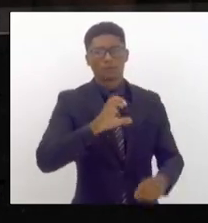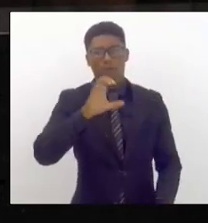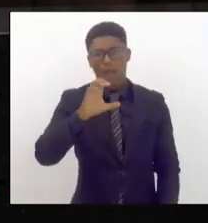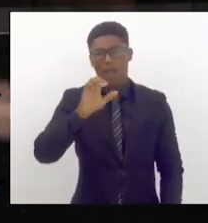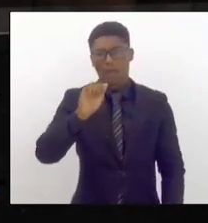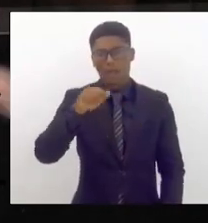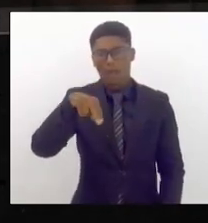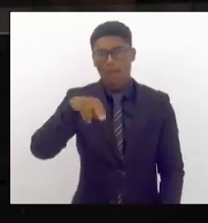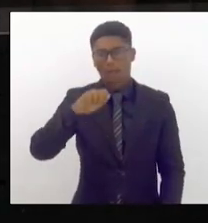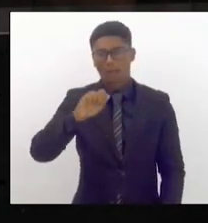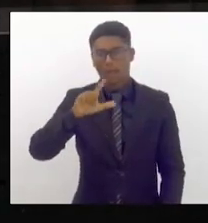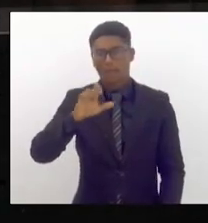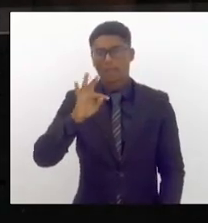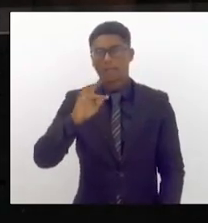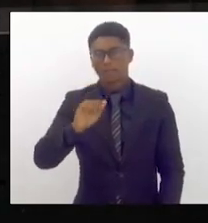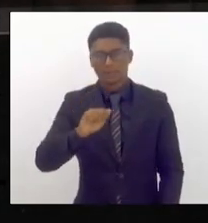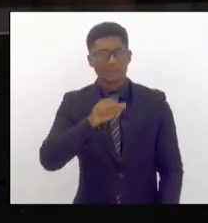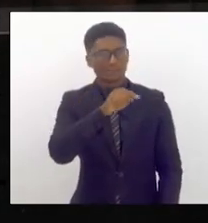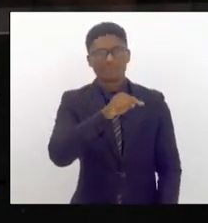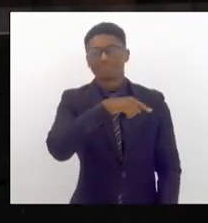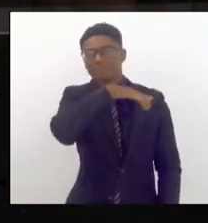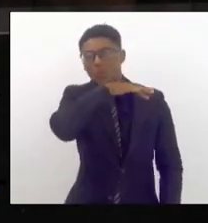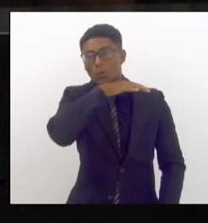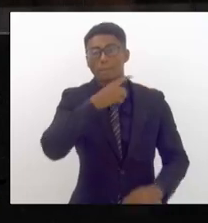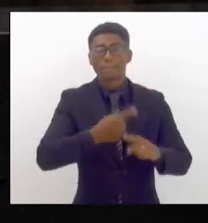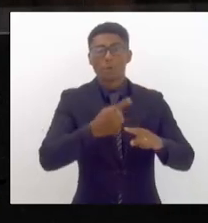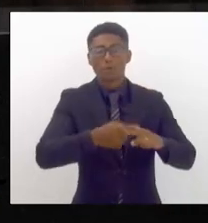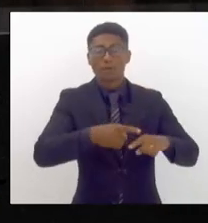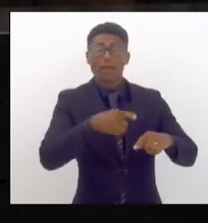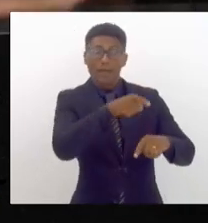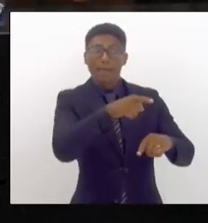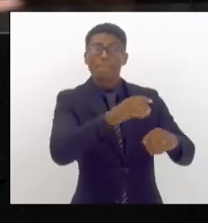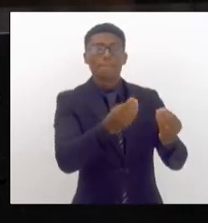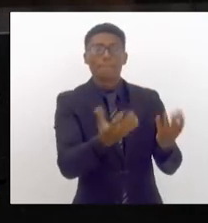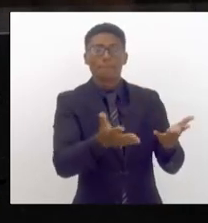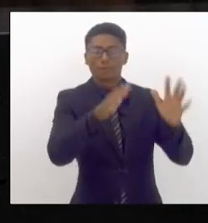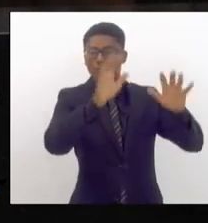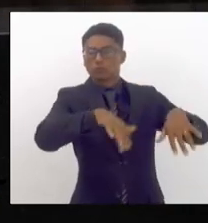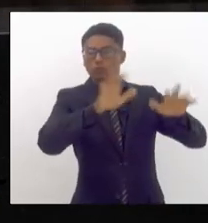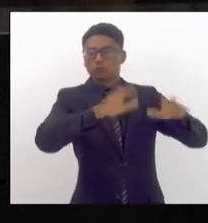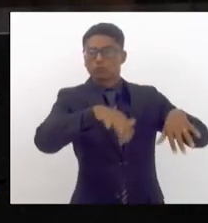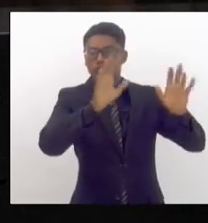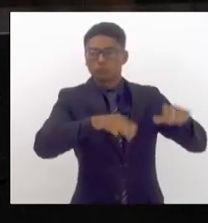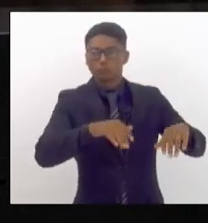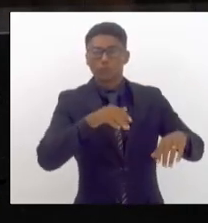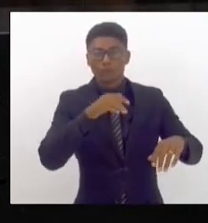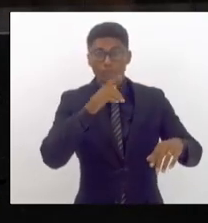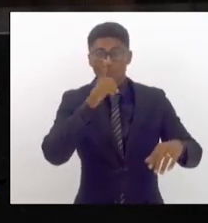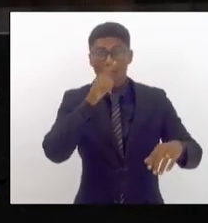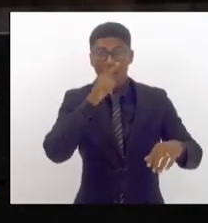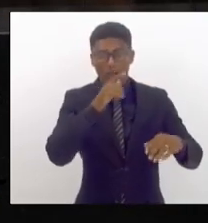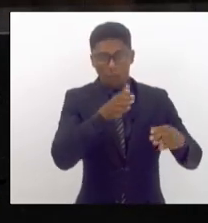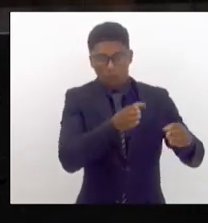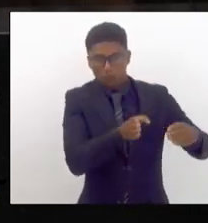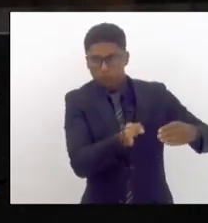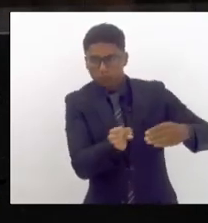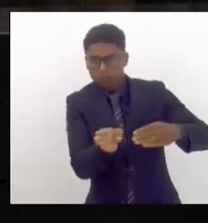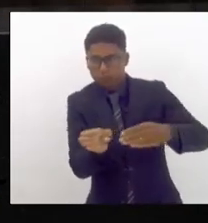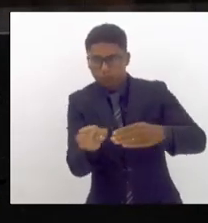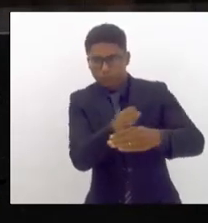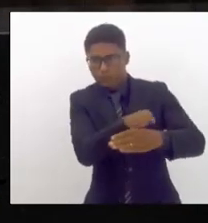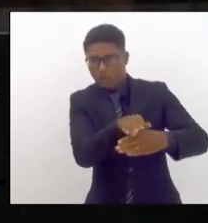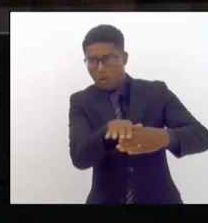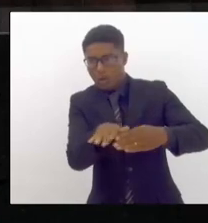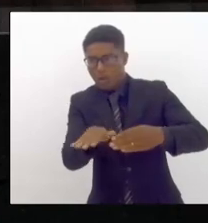as canaletas eram para receber a água da chuva e escoar nos canais mais próximos de cada de cada estação ferroviária essas